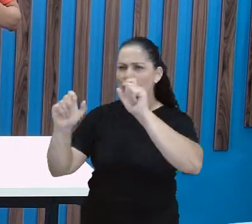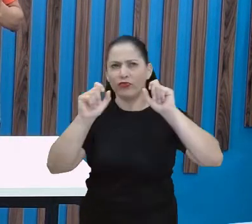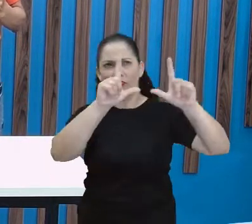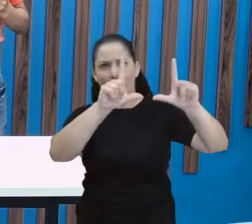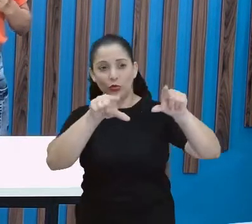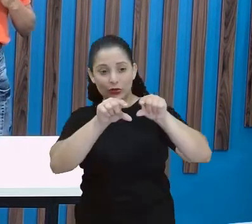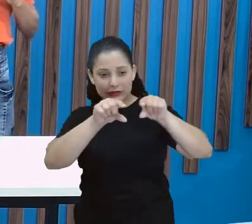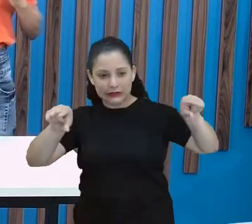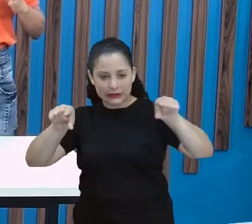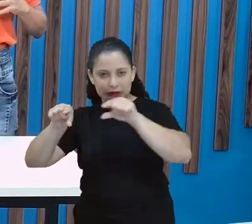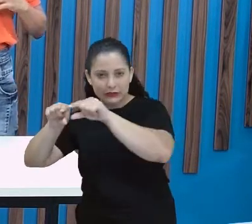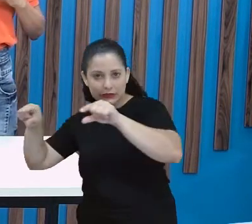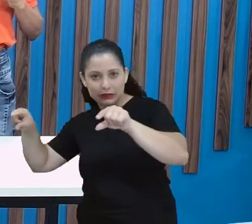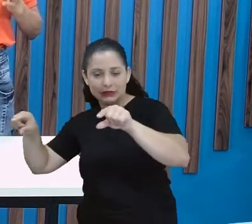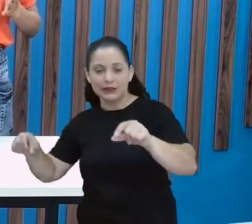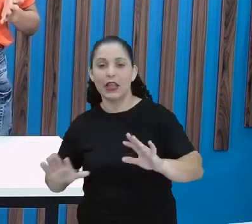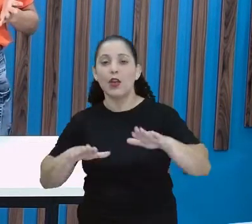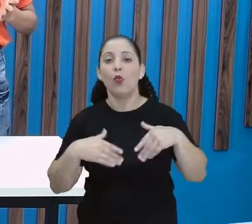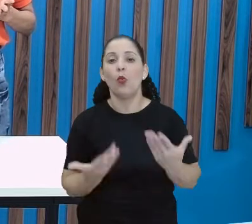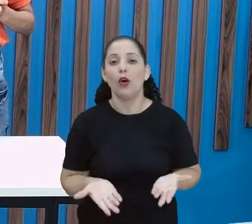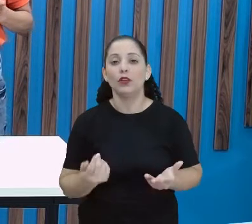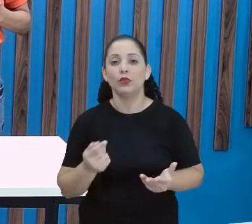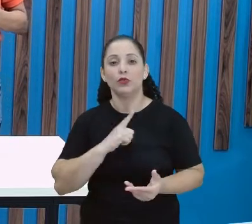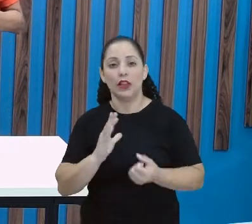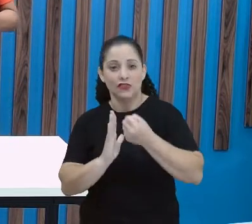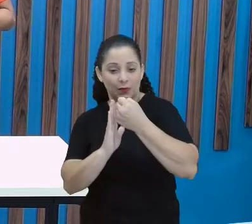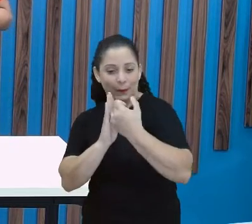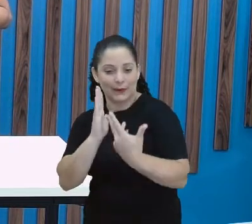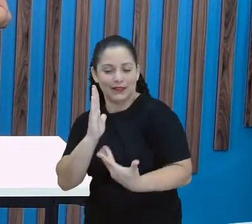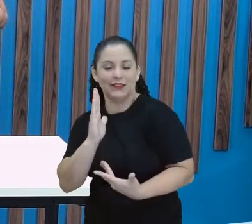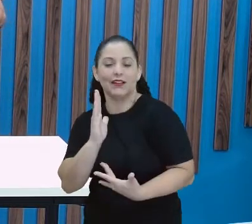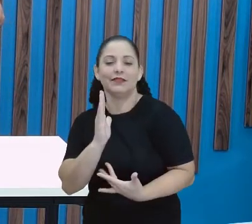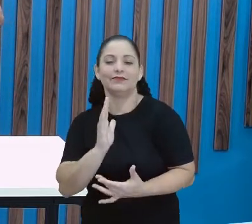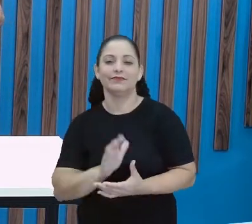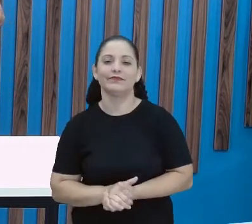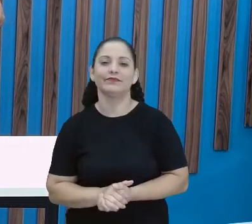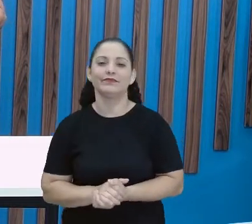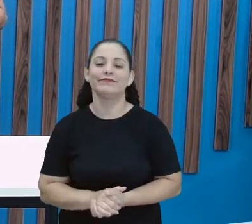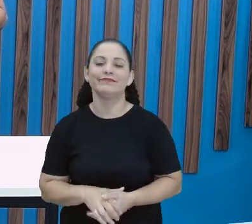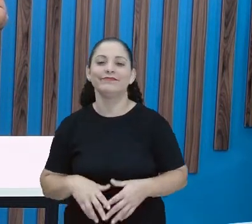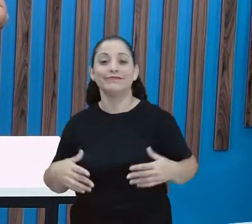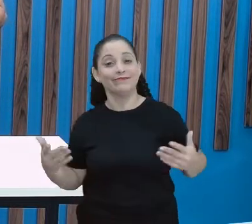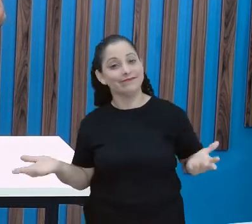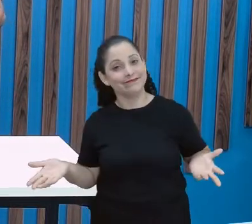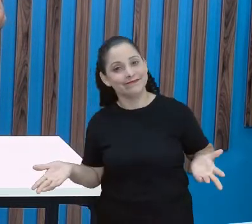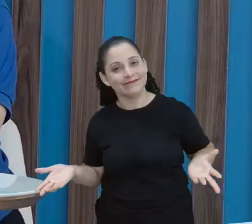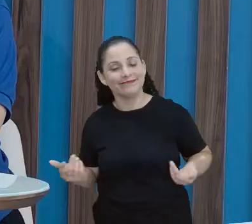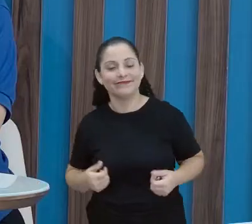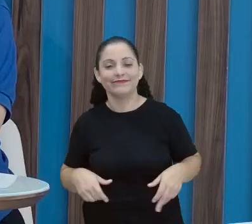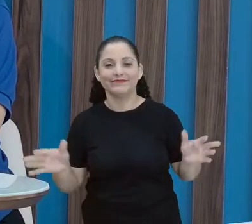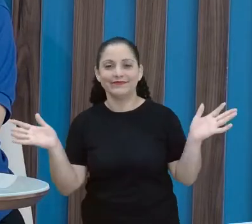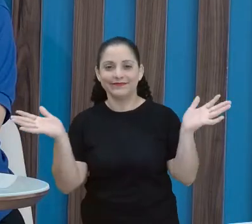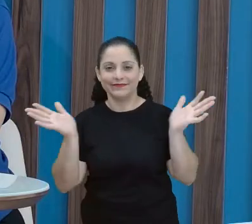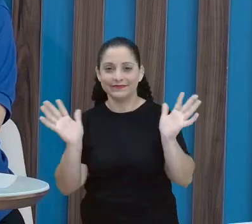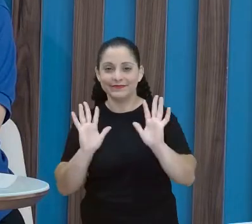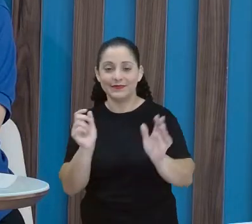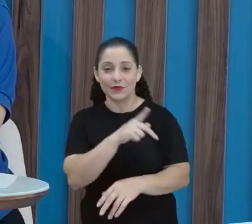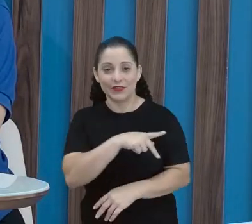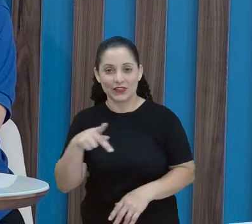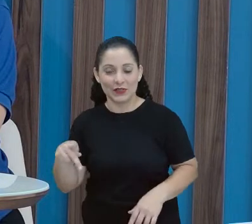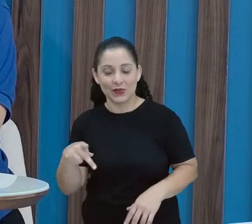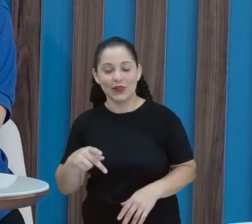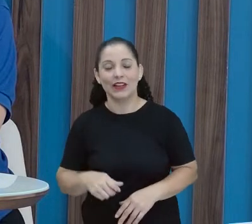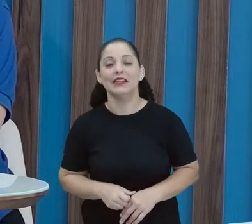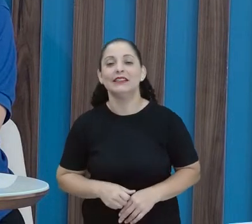fotolegenda quando a gente vai fazer algum mural de fotografia. E aí, professora Eli? Olá, professora Esté. E